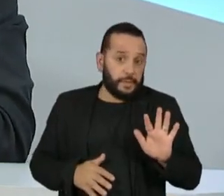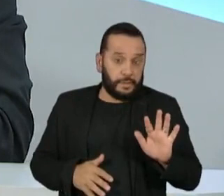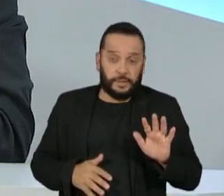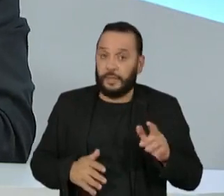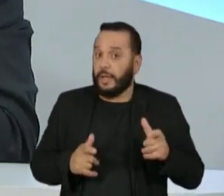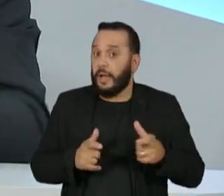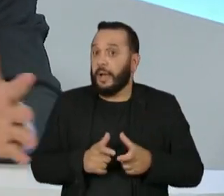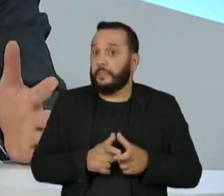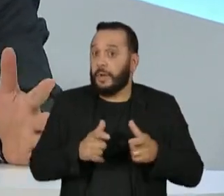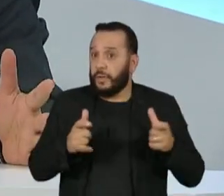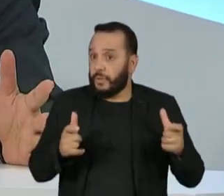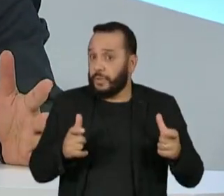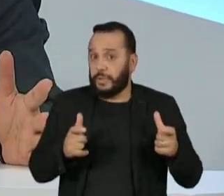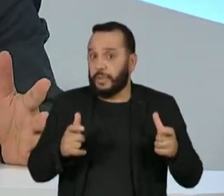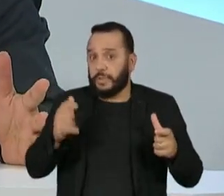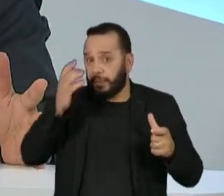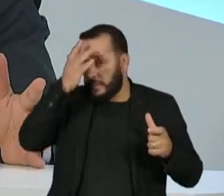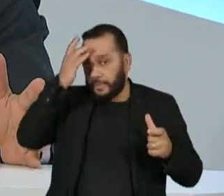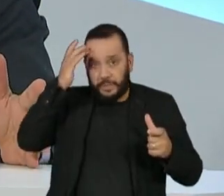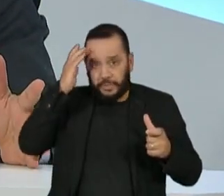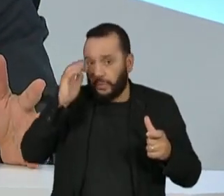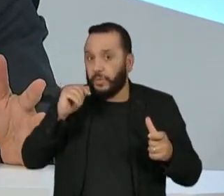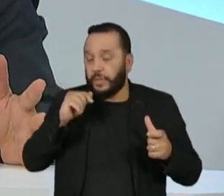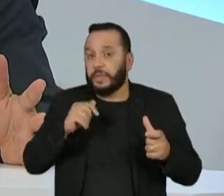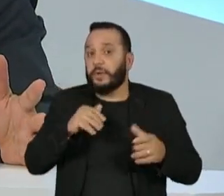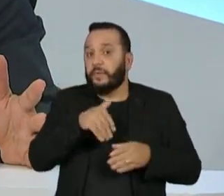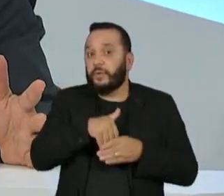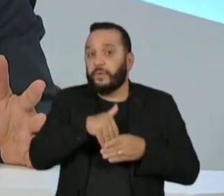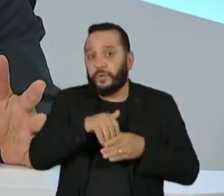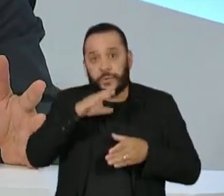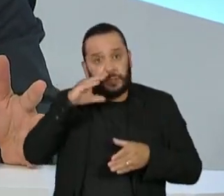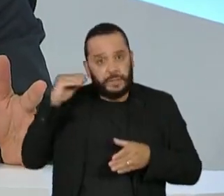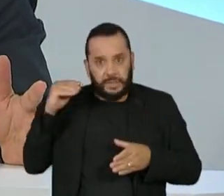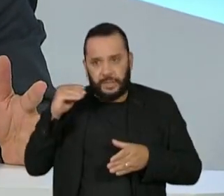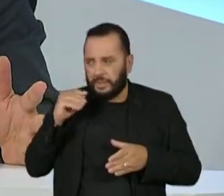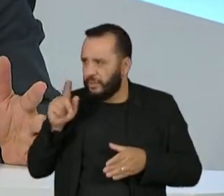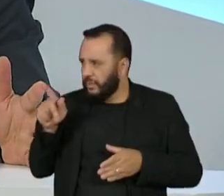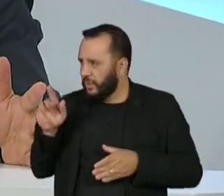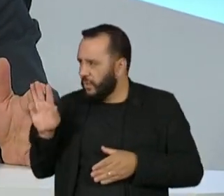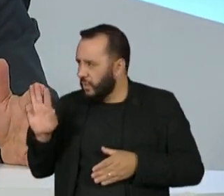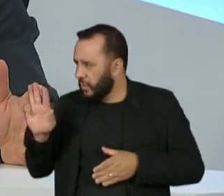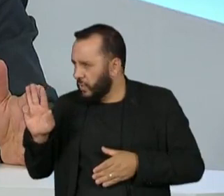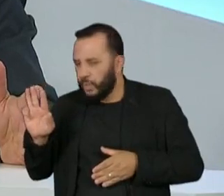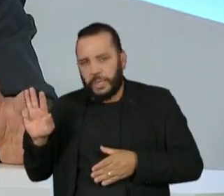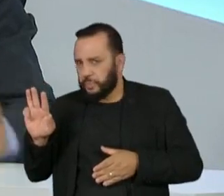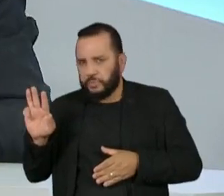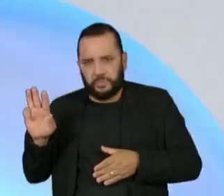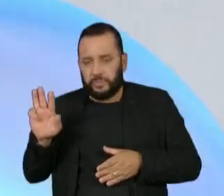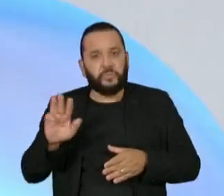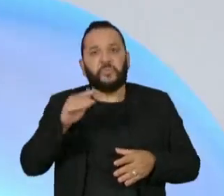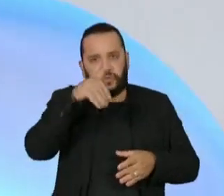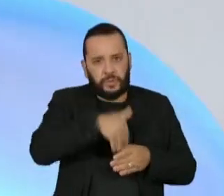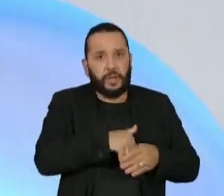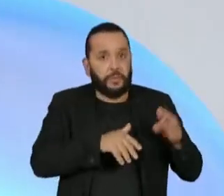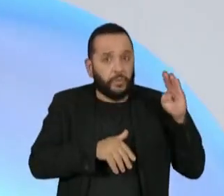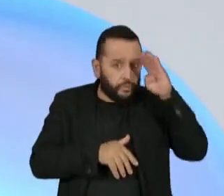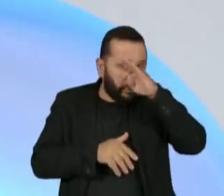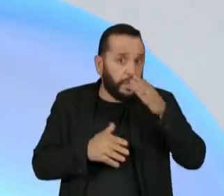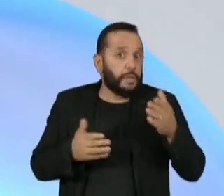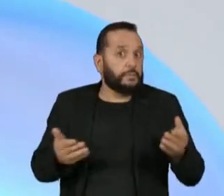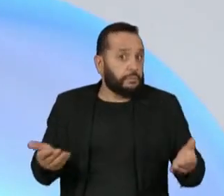que está apontando as pesquisas, foi para o Bolsonaro. Como é que deve se comportar o cirista nordestino no segundo turno? Essa